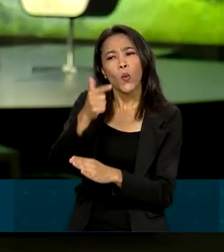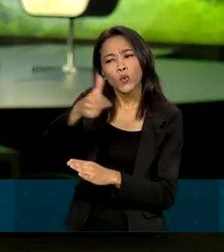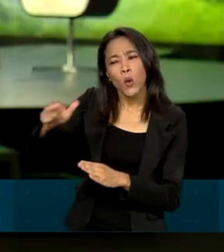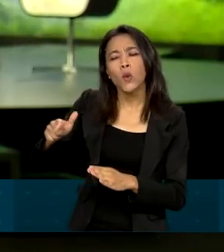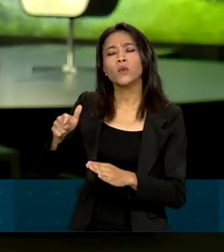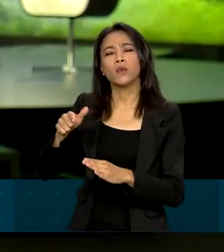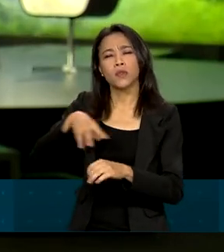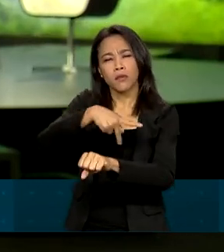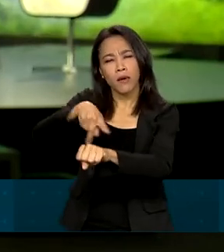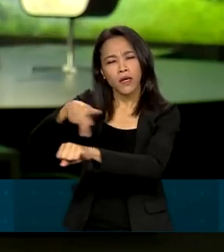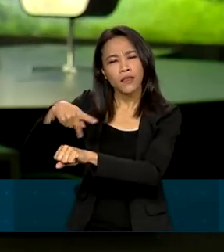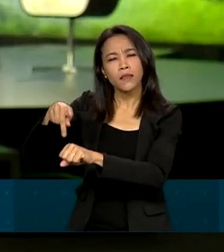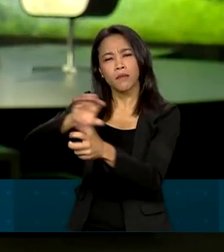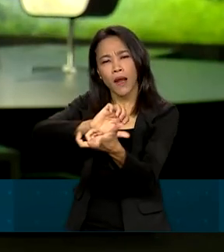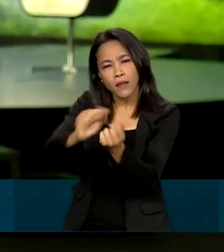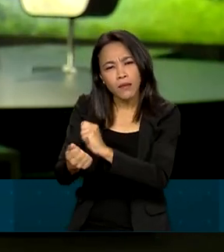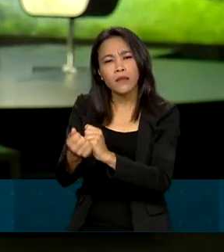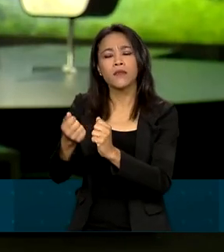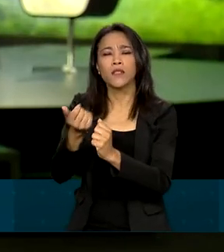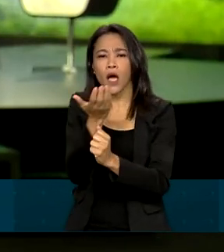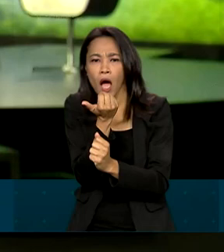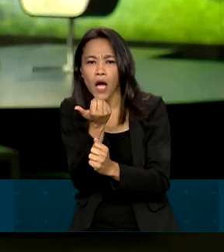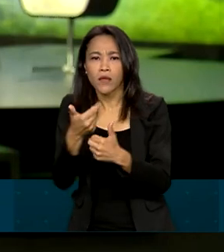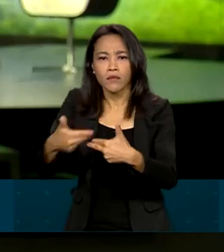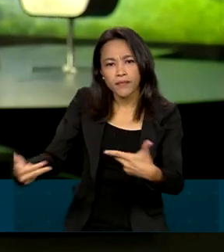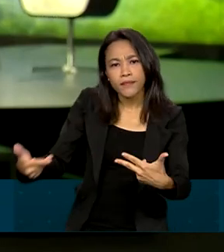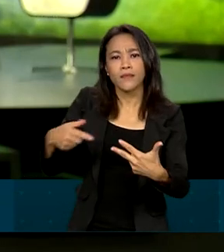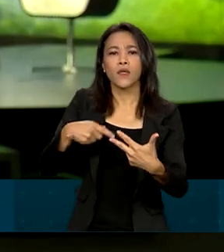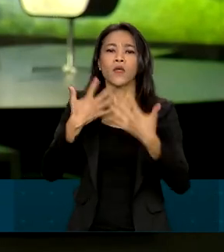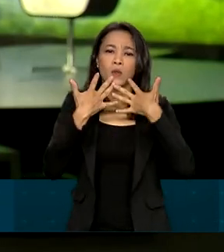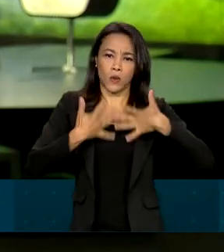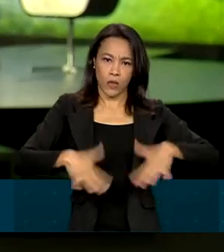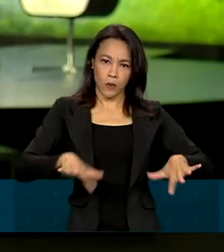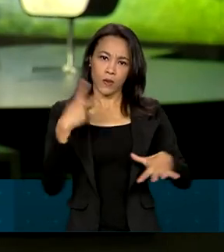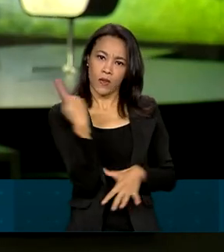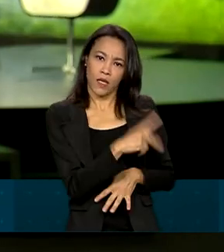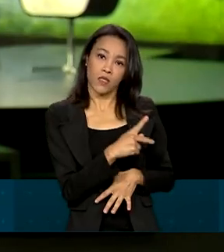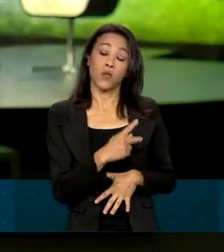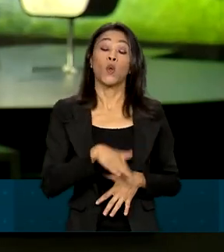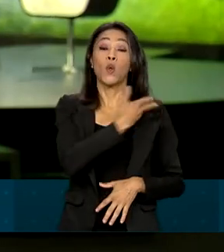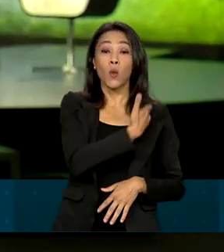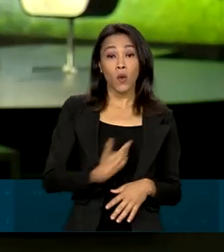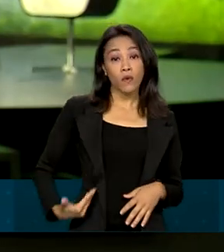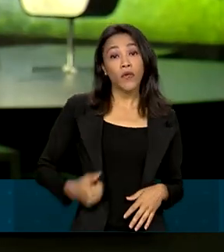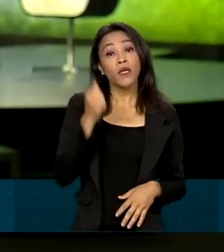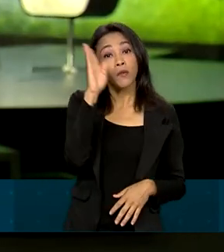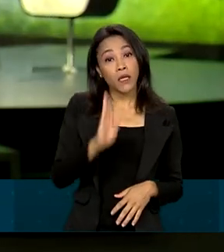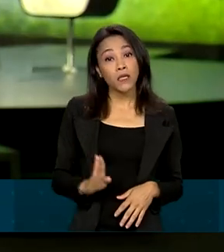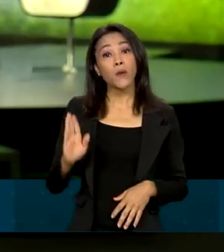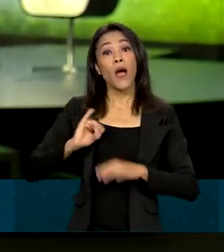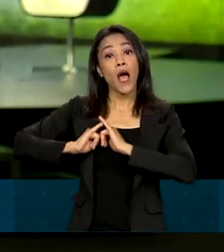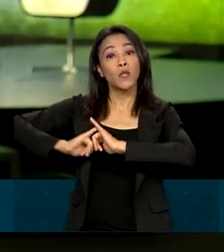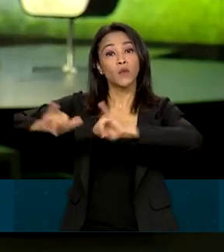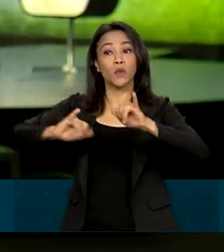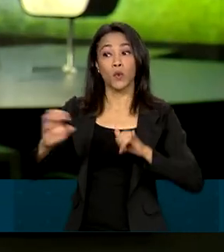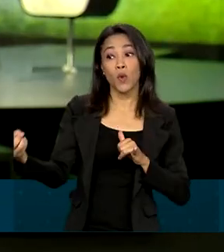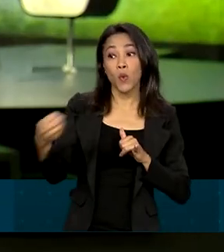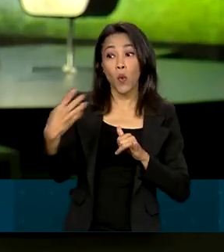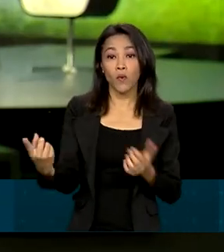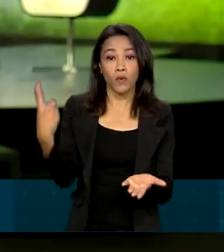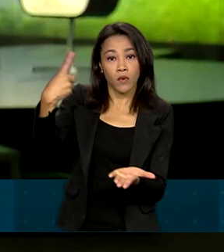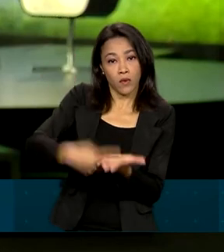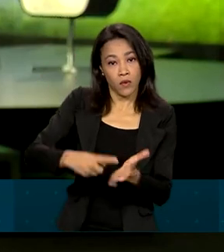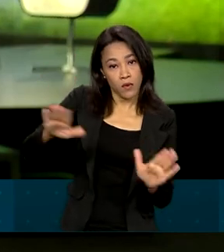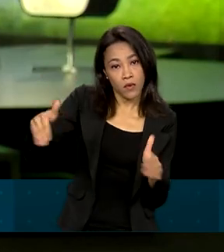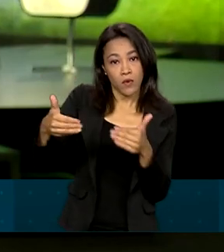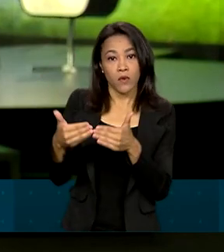sistemas alimentares com uso eficiente de recursos naturais. O governo brasileiro também anunciou uma nova aliança com o Banco Mundial